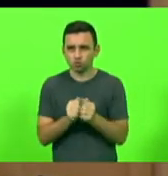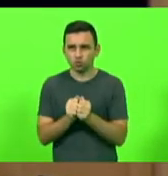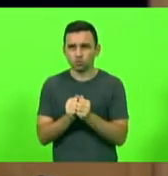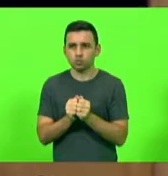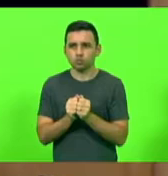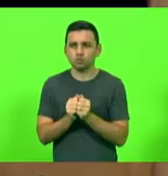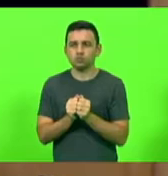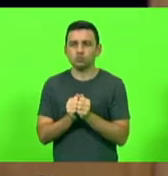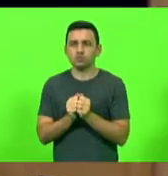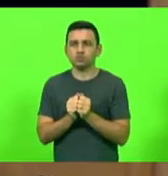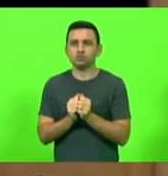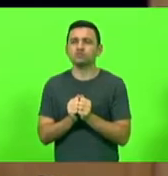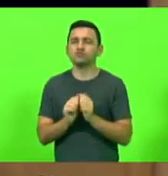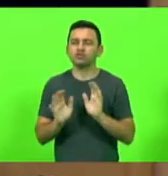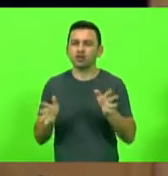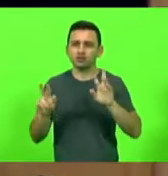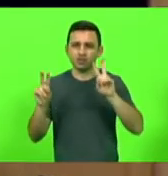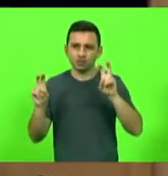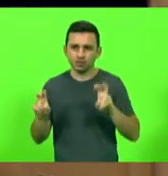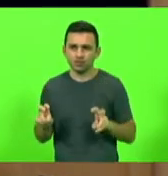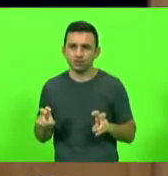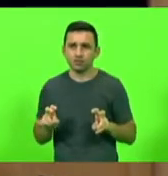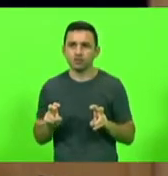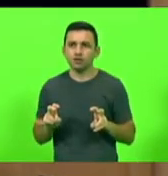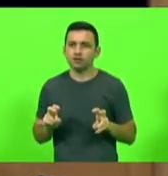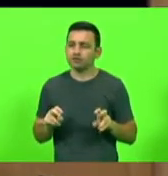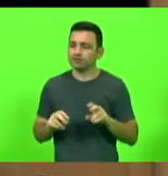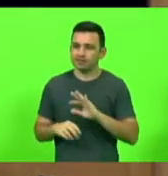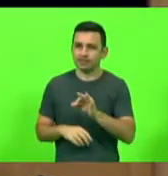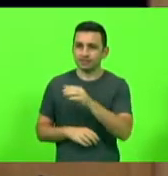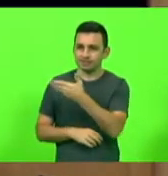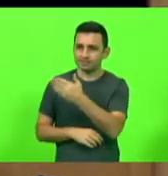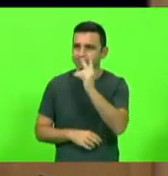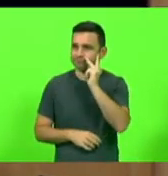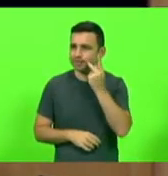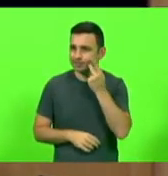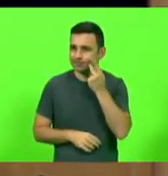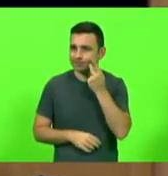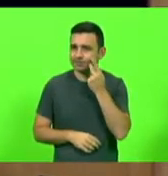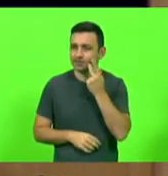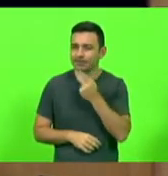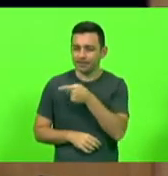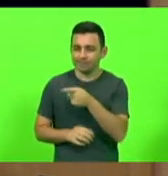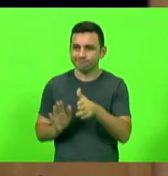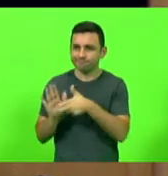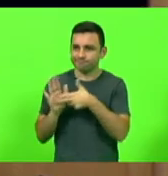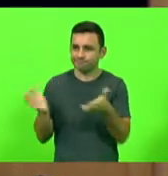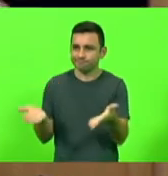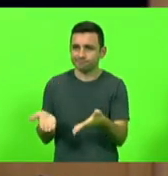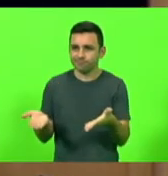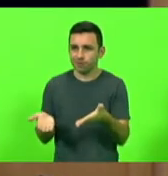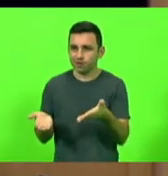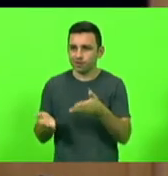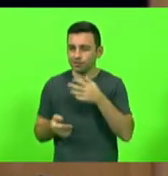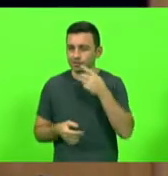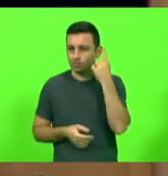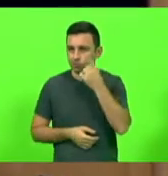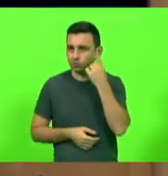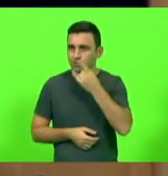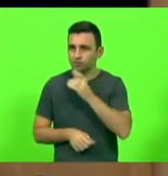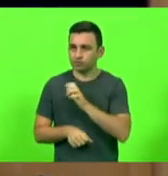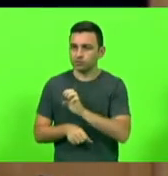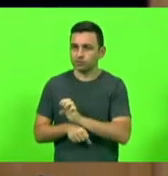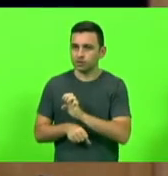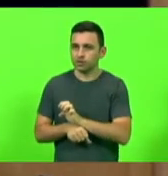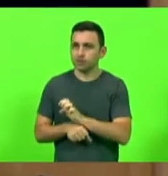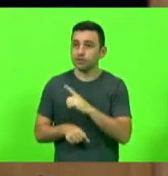deputado Pedro Celso Zucchi, Vais Excelentes, que assumiu agora como deputado estadual, nós temos